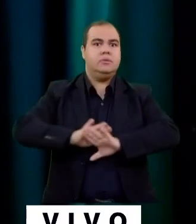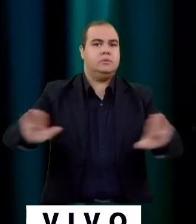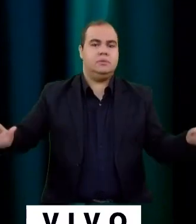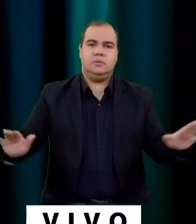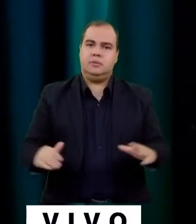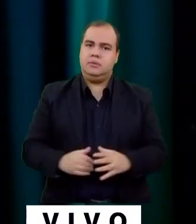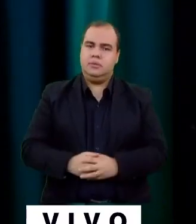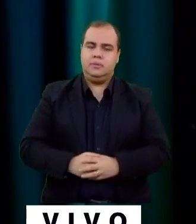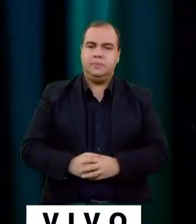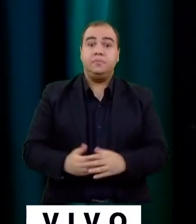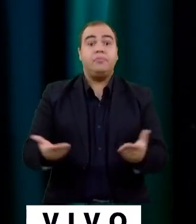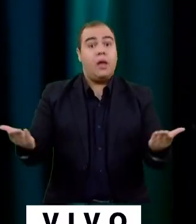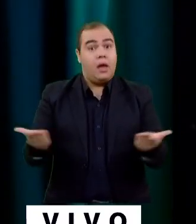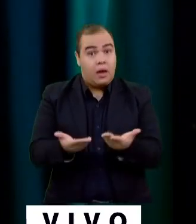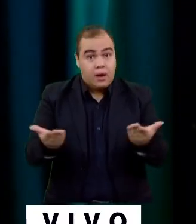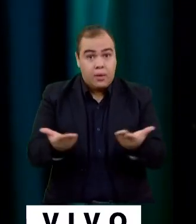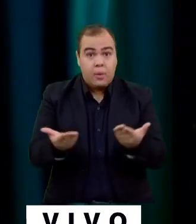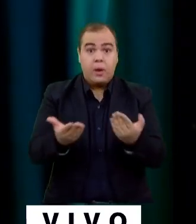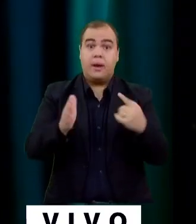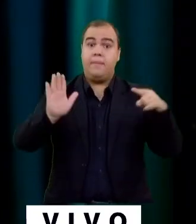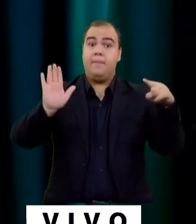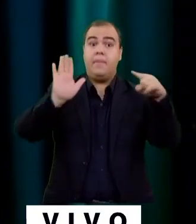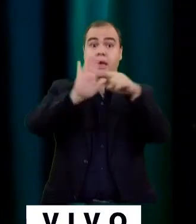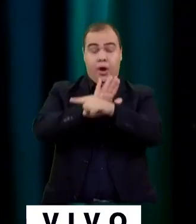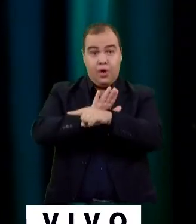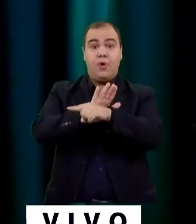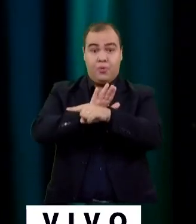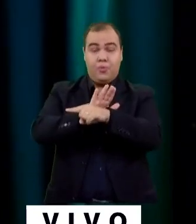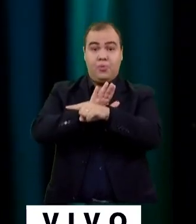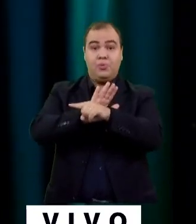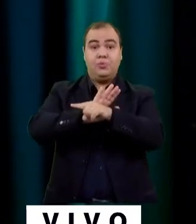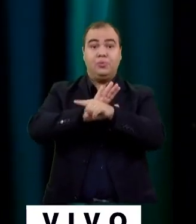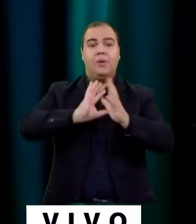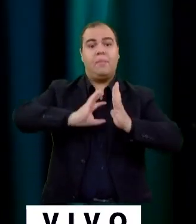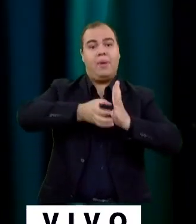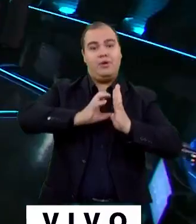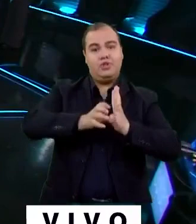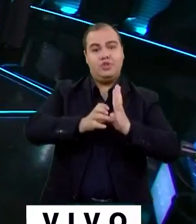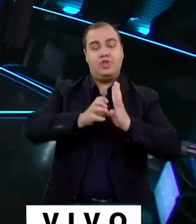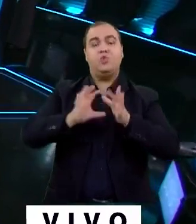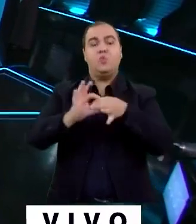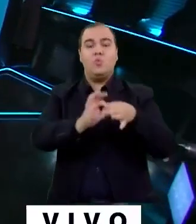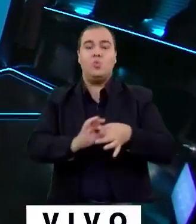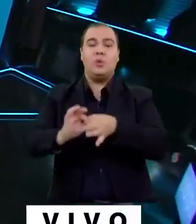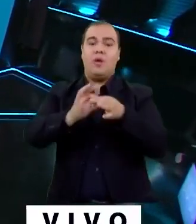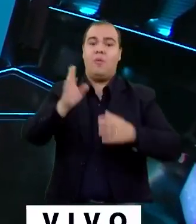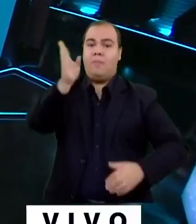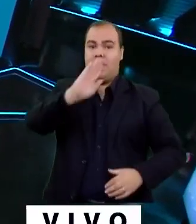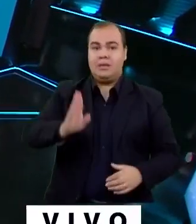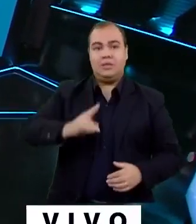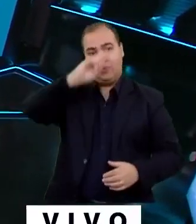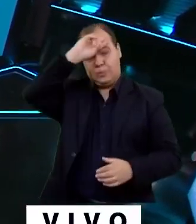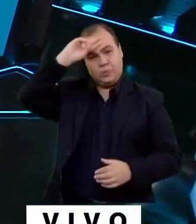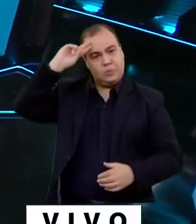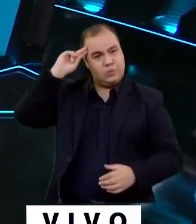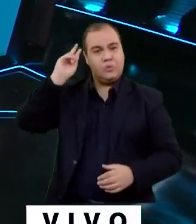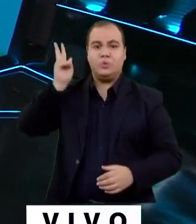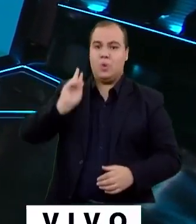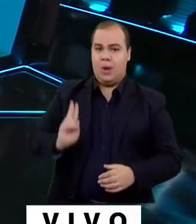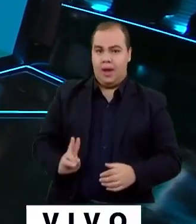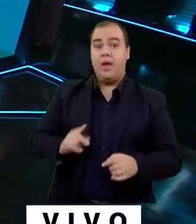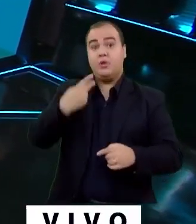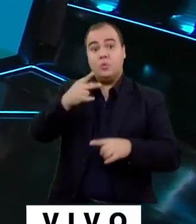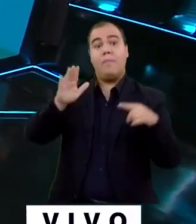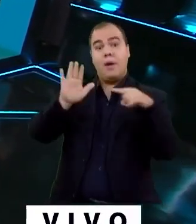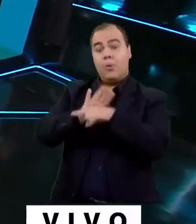Agora, a pergunta da candidata do União Brasil, Soraya Trunic, por favor, a sua pergunta é quem será dirigida?